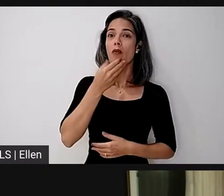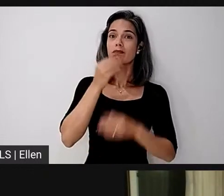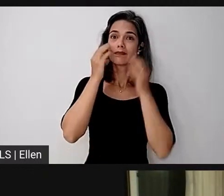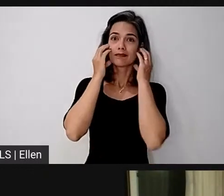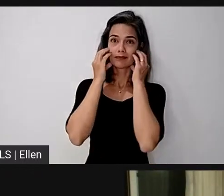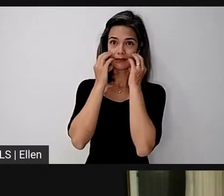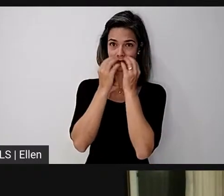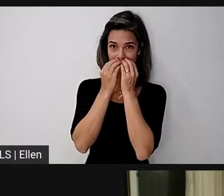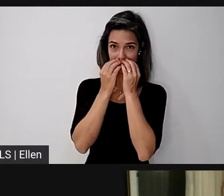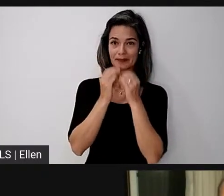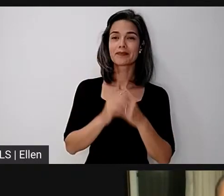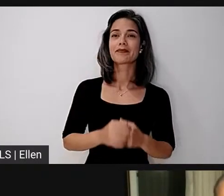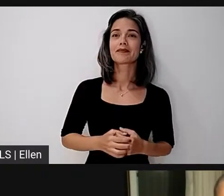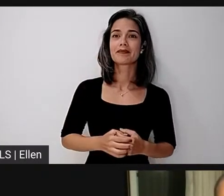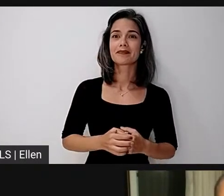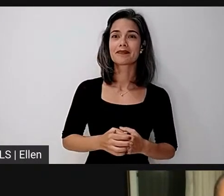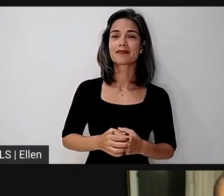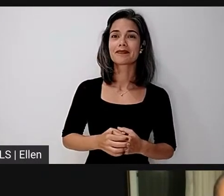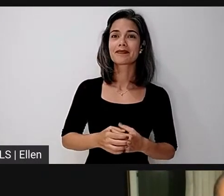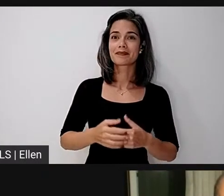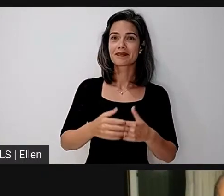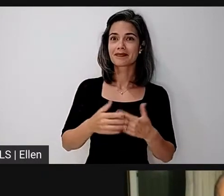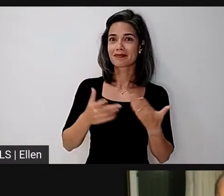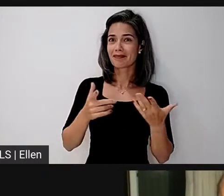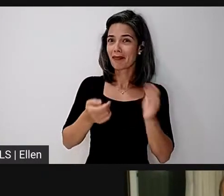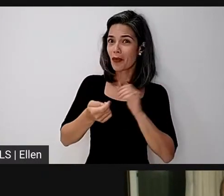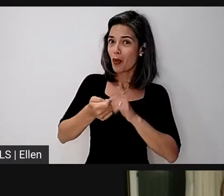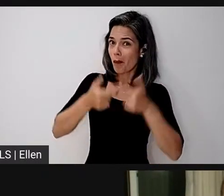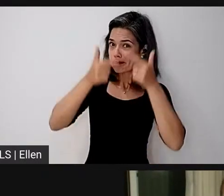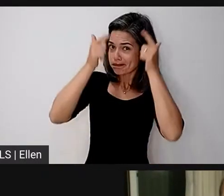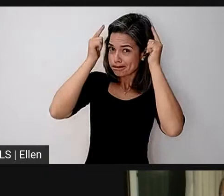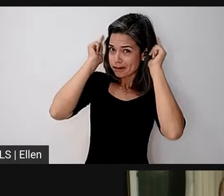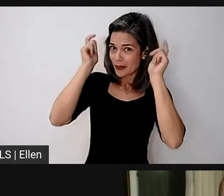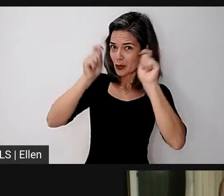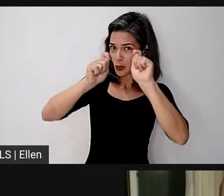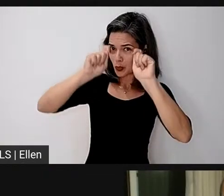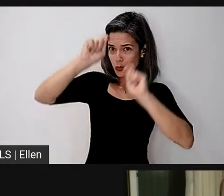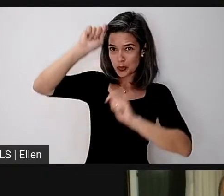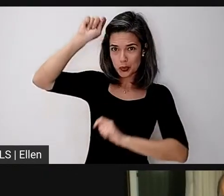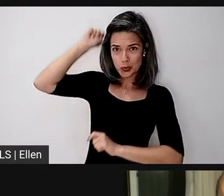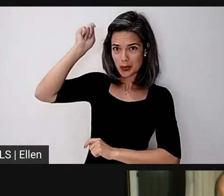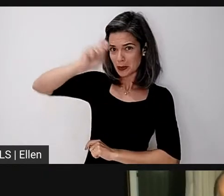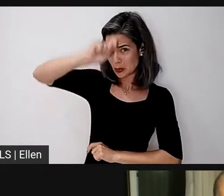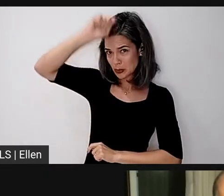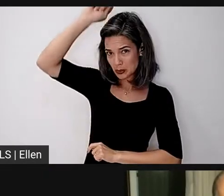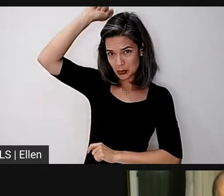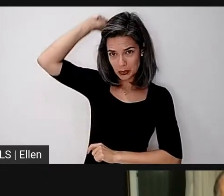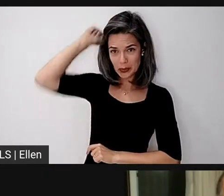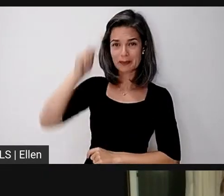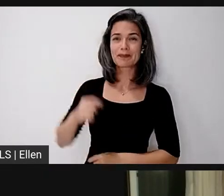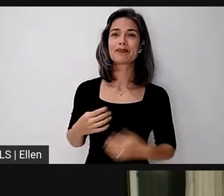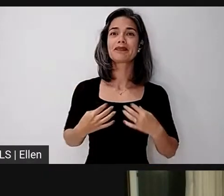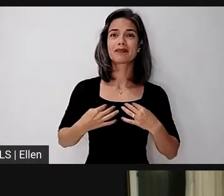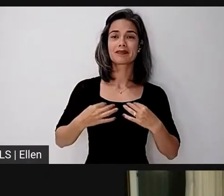cabelos bastante baixos, careca, na verdade, raspei recentemente, uso uma camisa